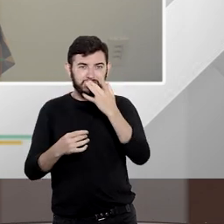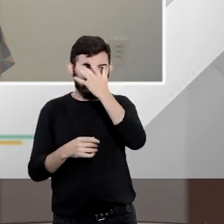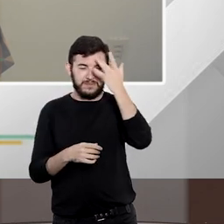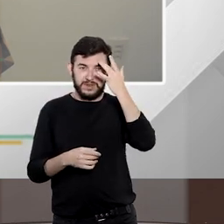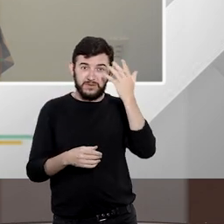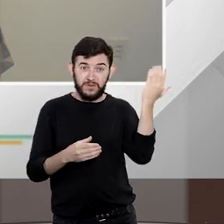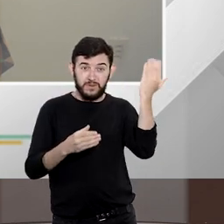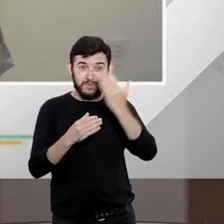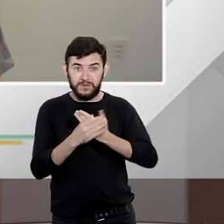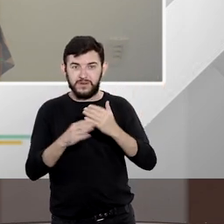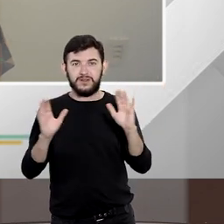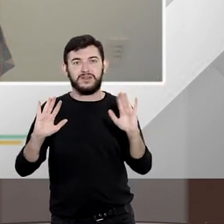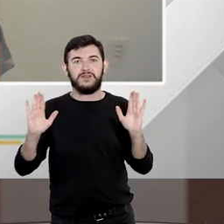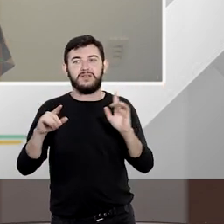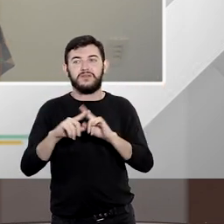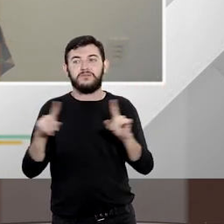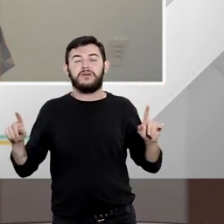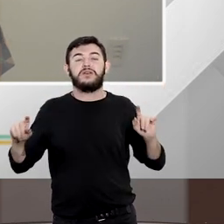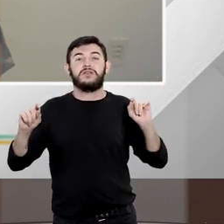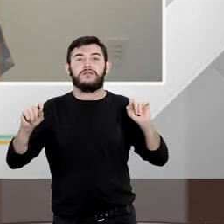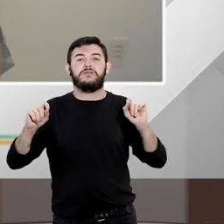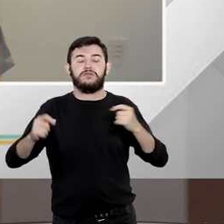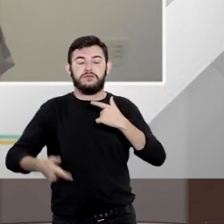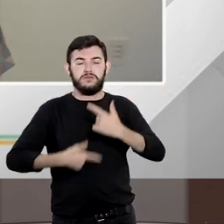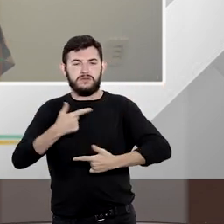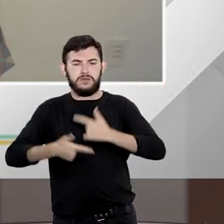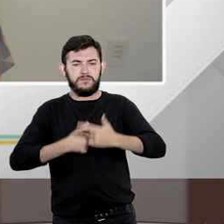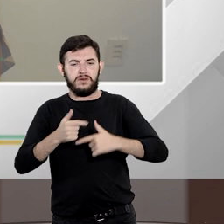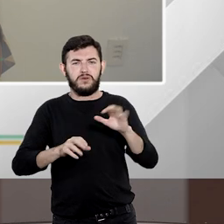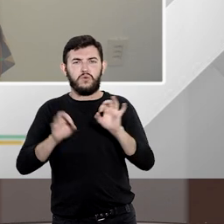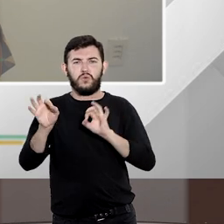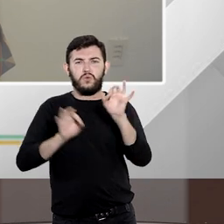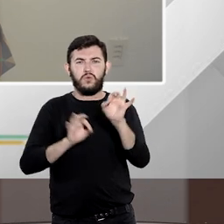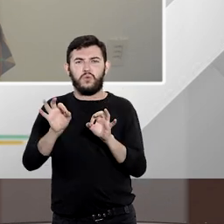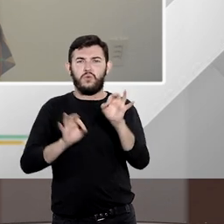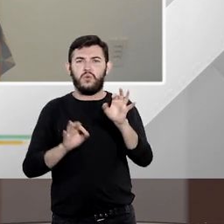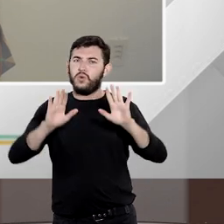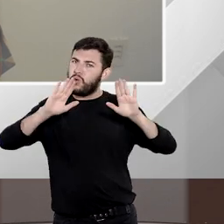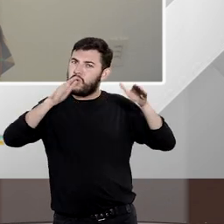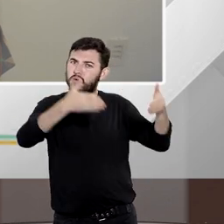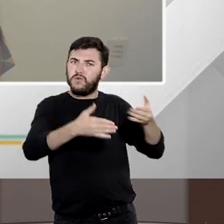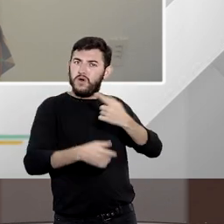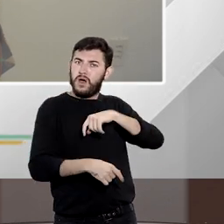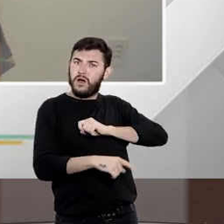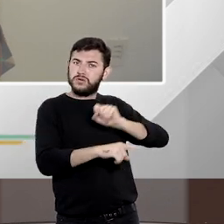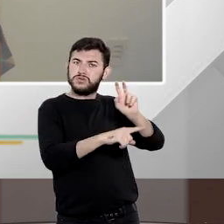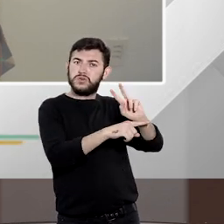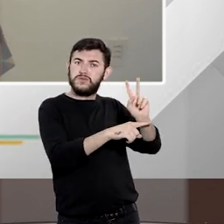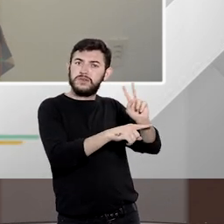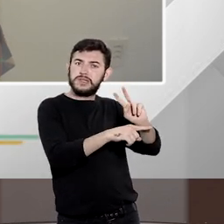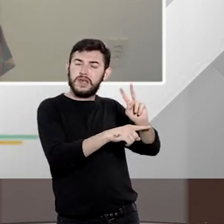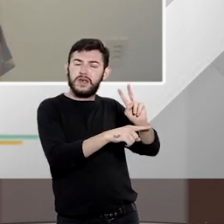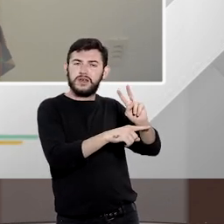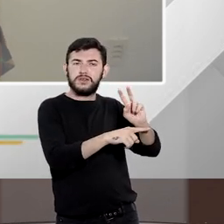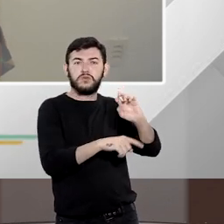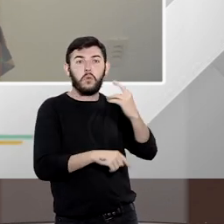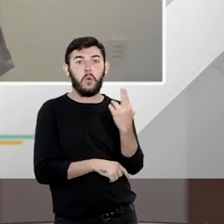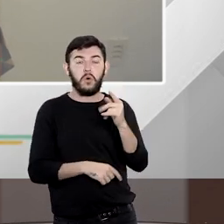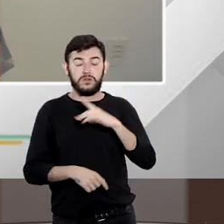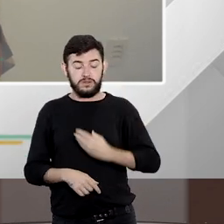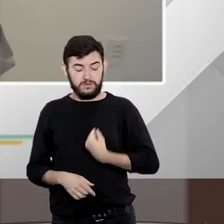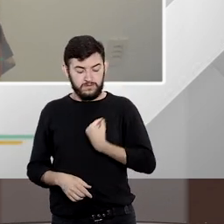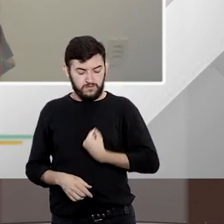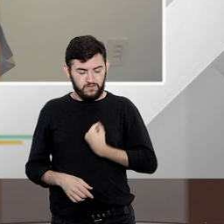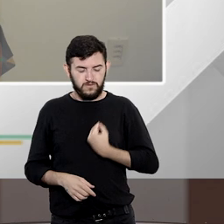mas ele trata muito mais das atividades desenvolvidas e relacionadas aos auditores fiscais e no desempenho das suas